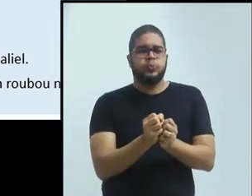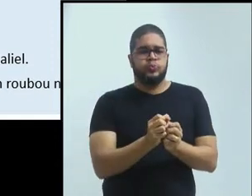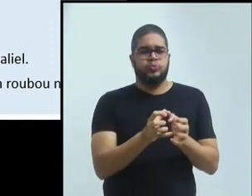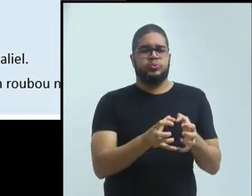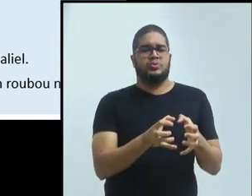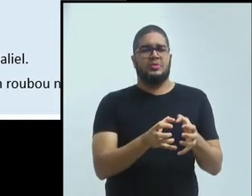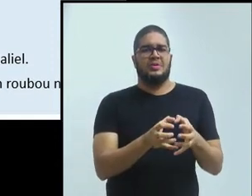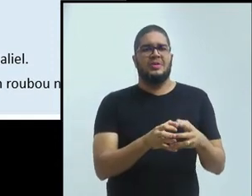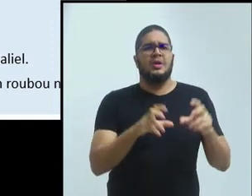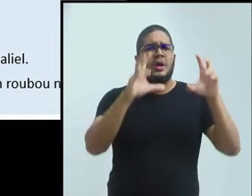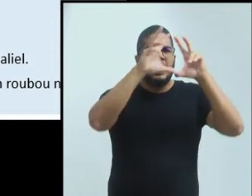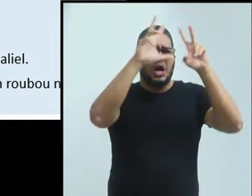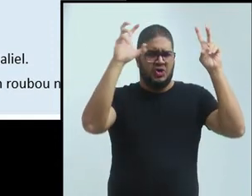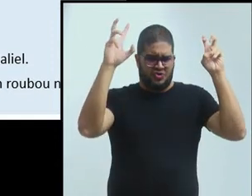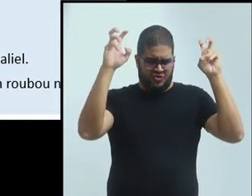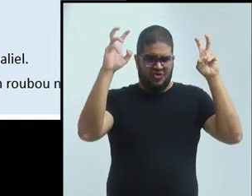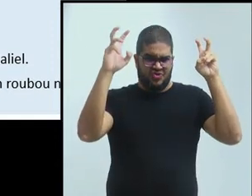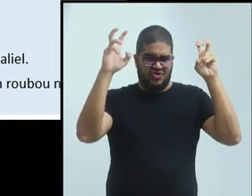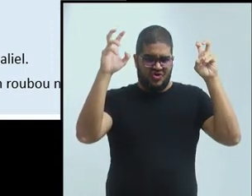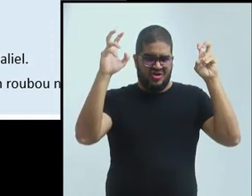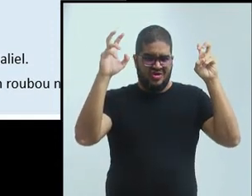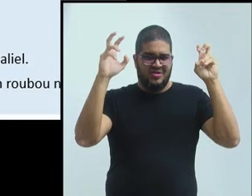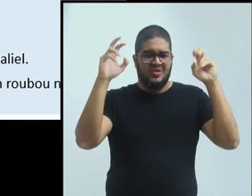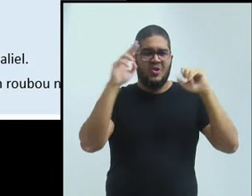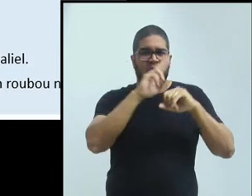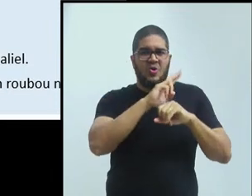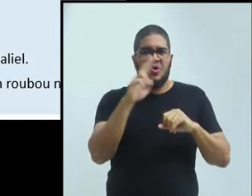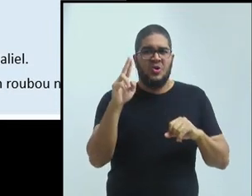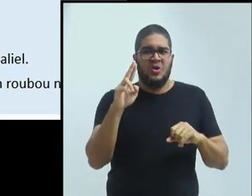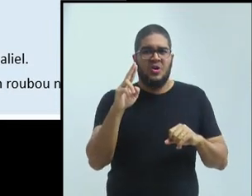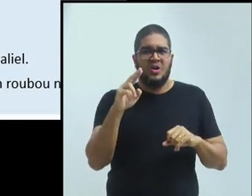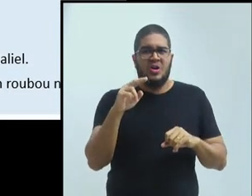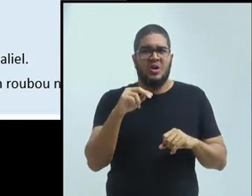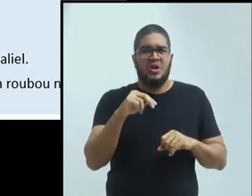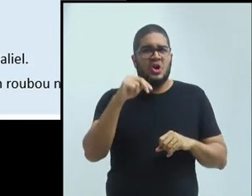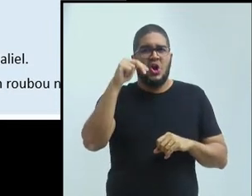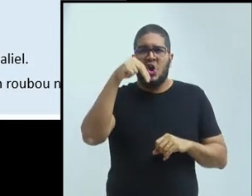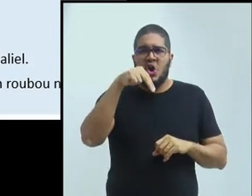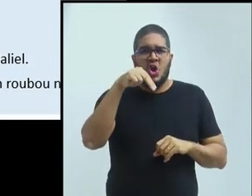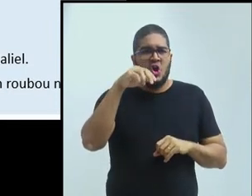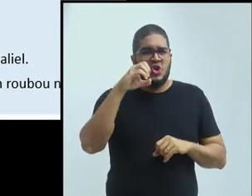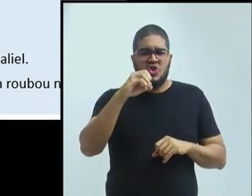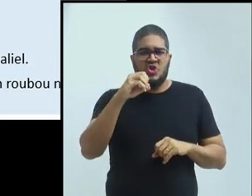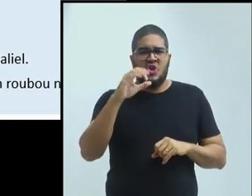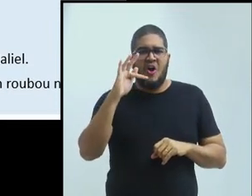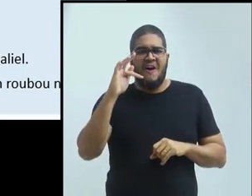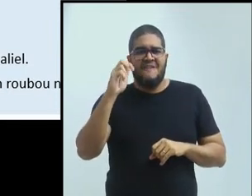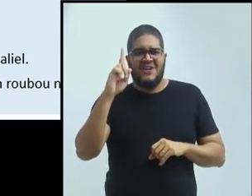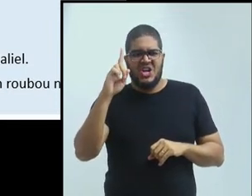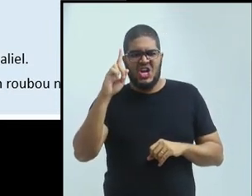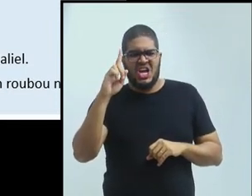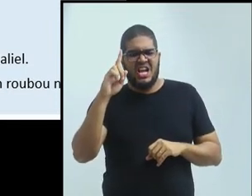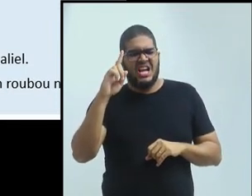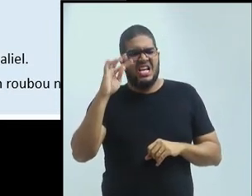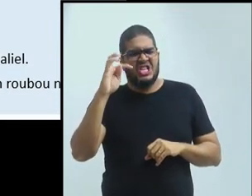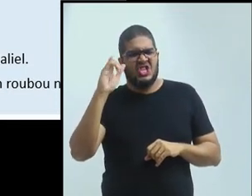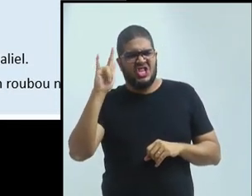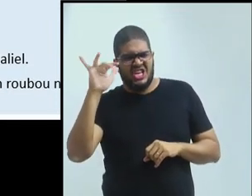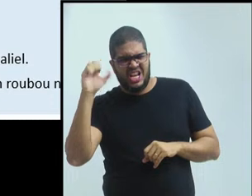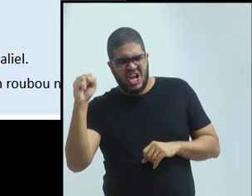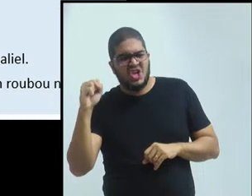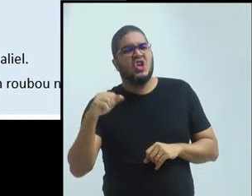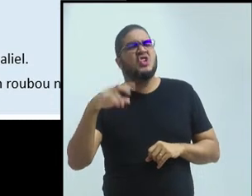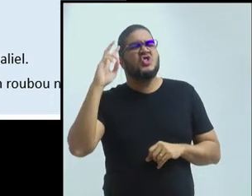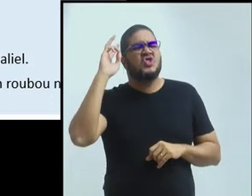título pegando expressões que aparecem nos textos, que é o No Fatiga, Histórias da Banda e Outras Milongas. Só pelo título